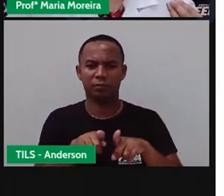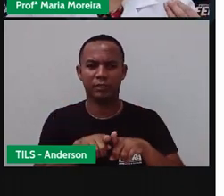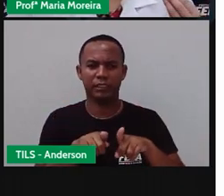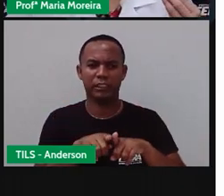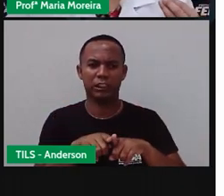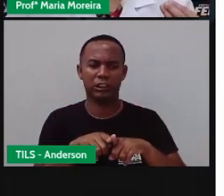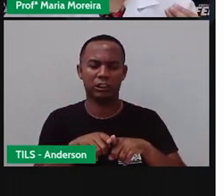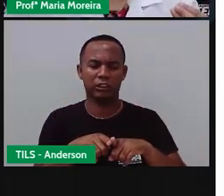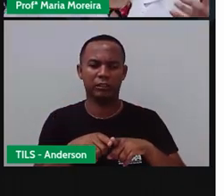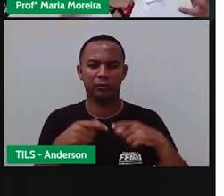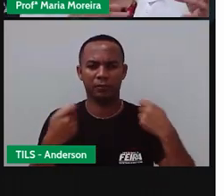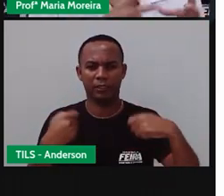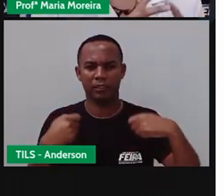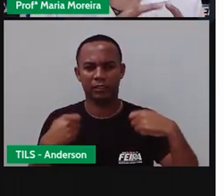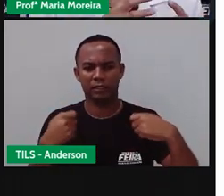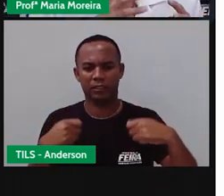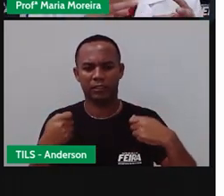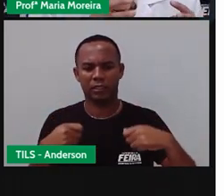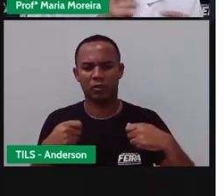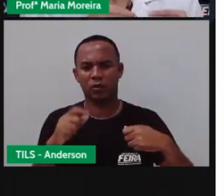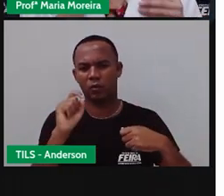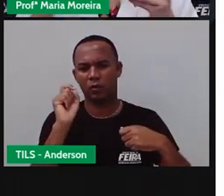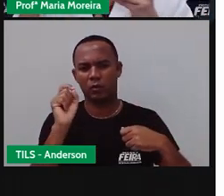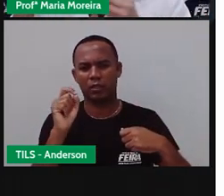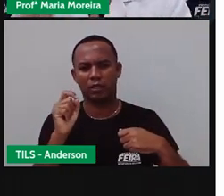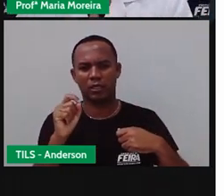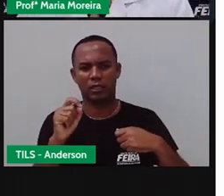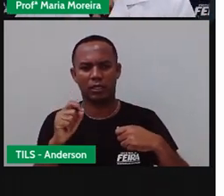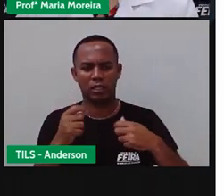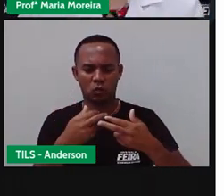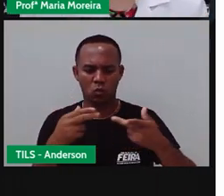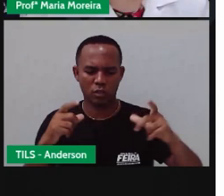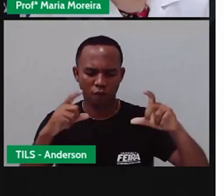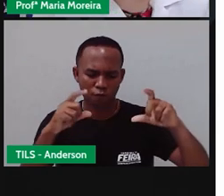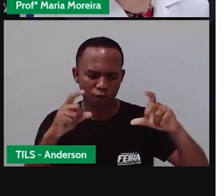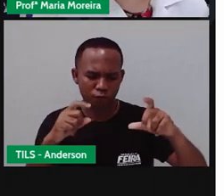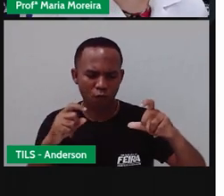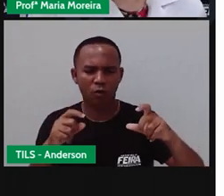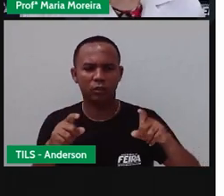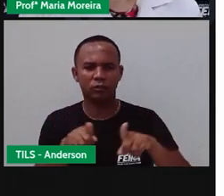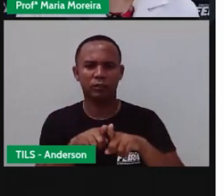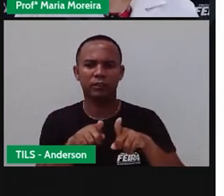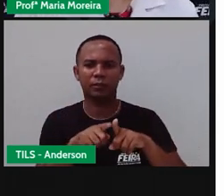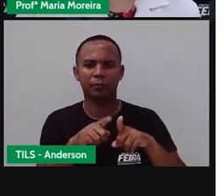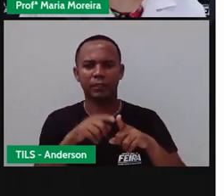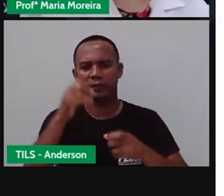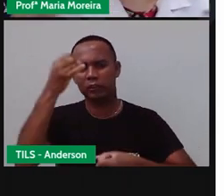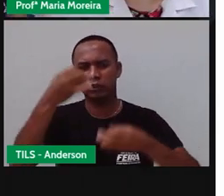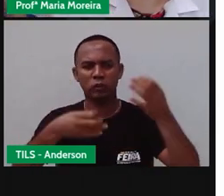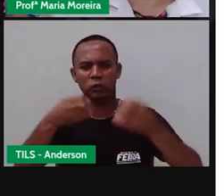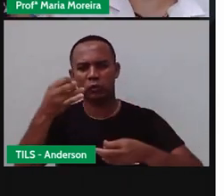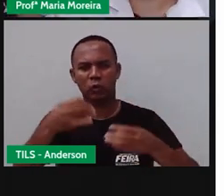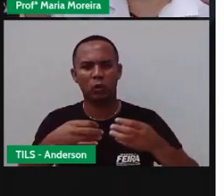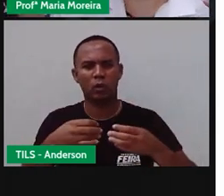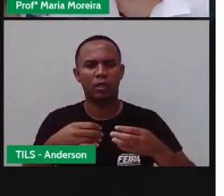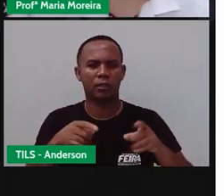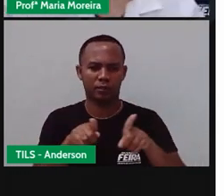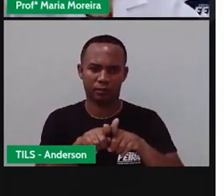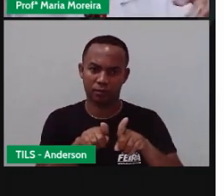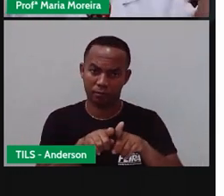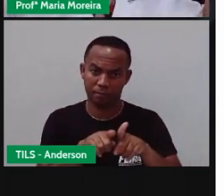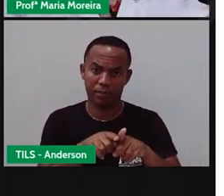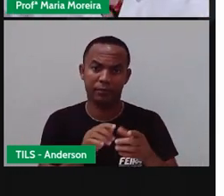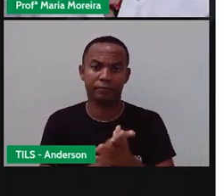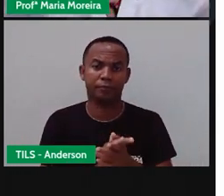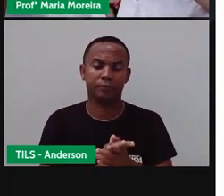cidade. Ela precisa o quê? Registros, o quê? Materiais e imateriais. Então, para a gente contar a história, né,